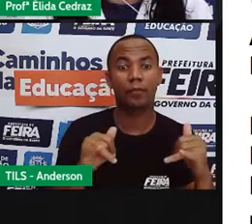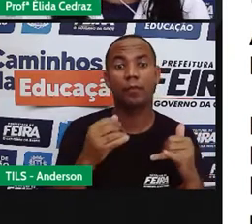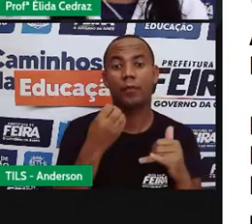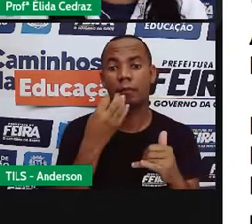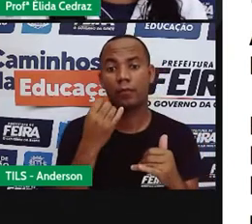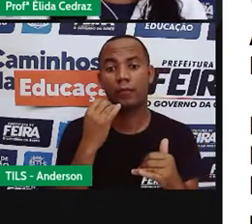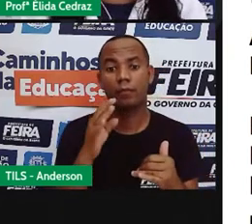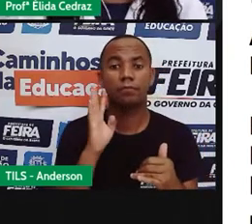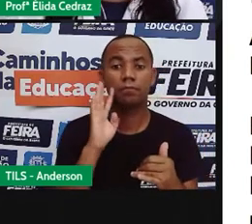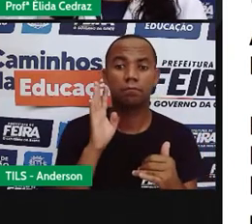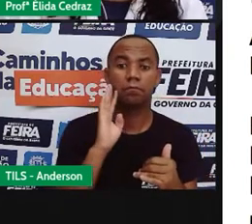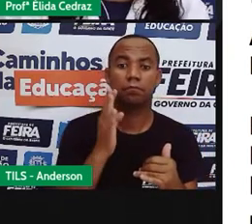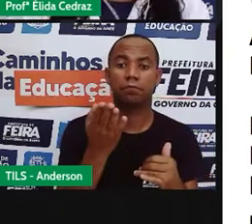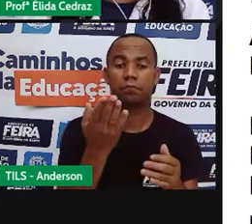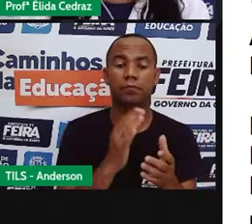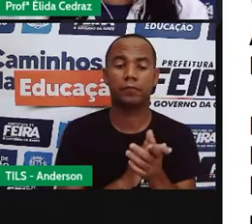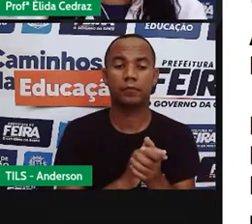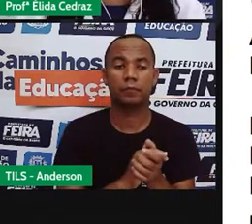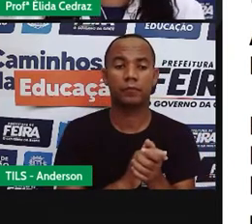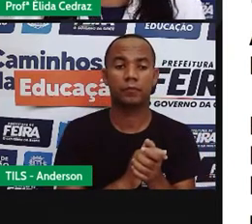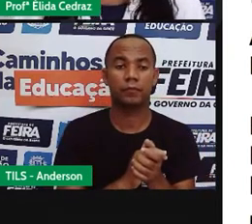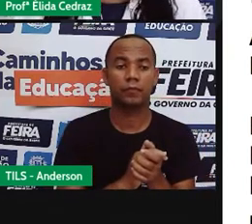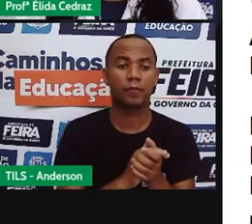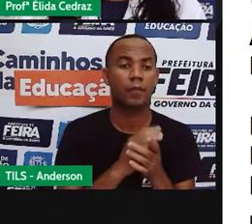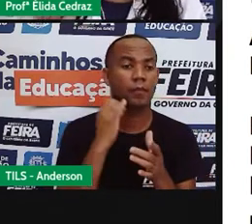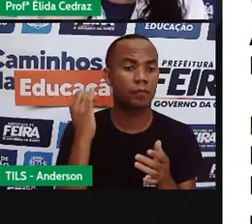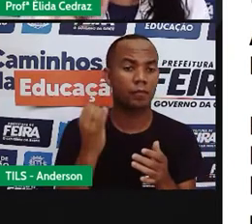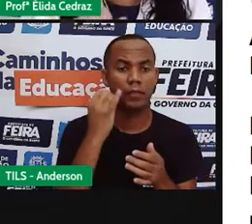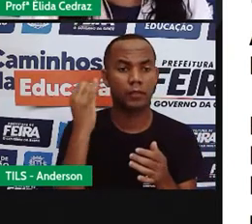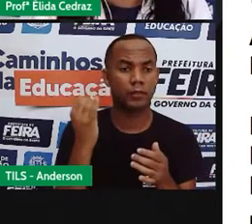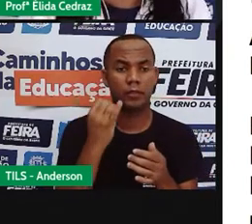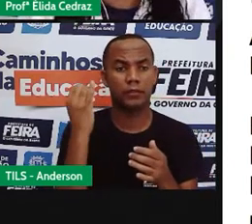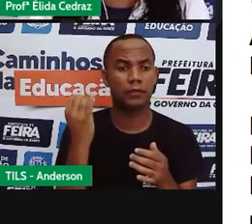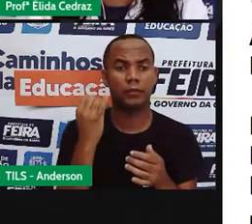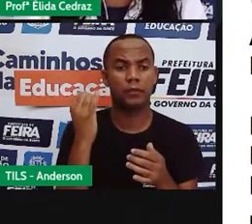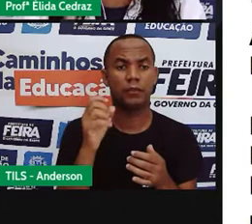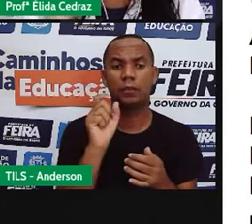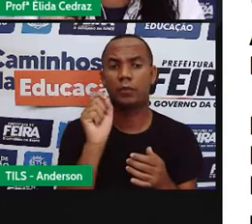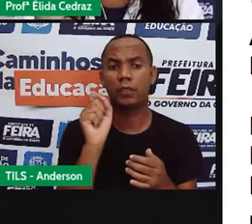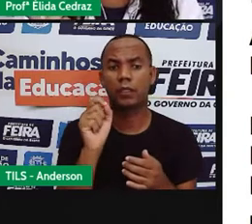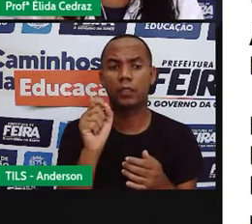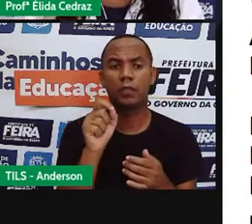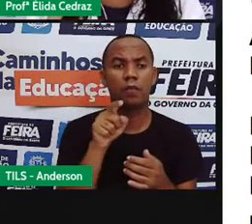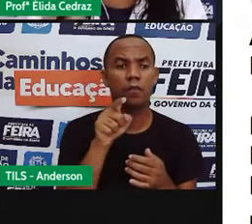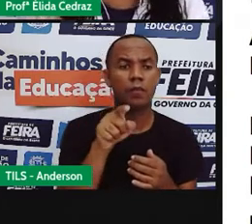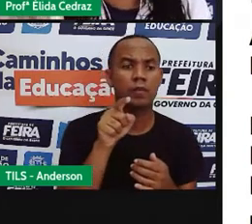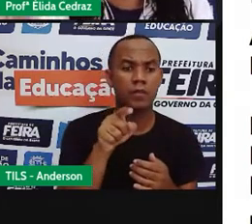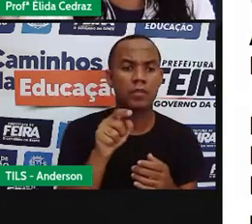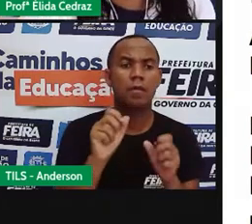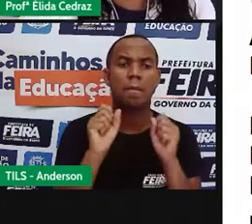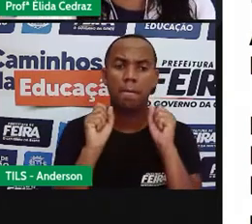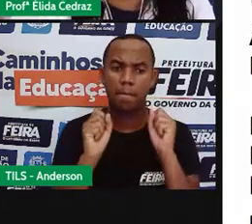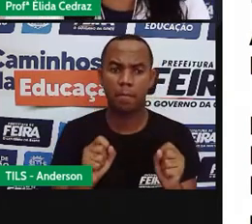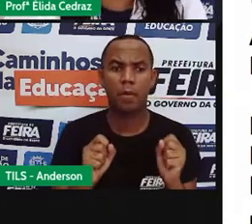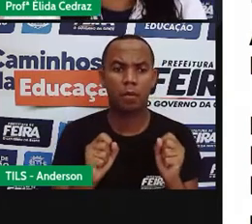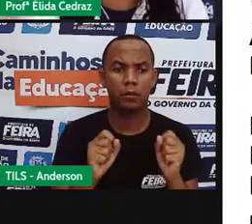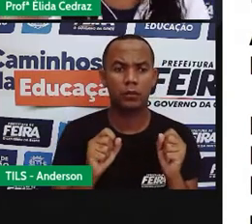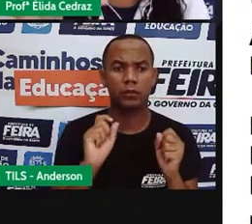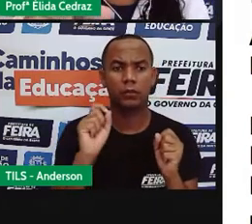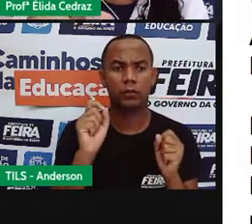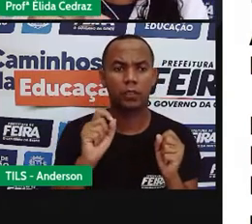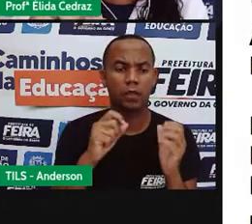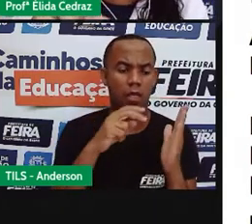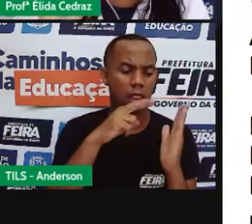que a própria Moura explicou. Olha que interessante. Aqui, além de você poder aumentar e